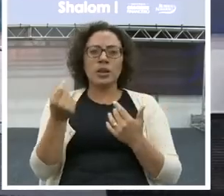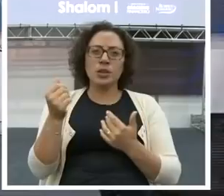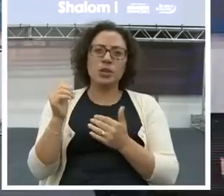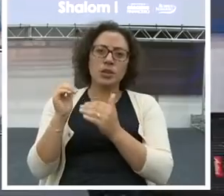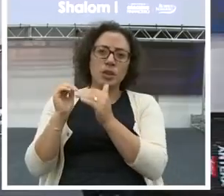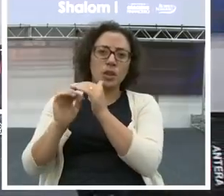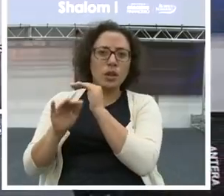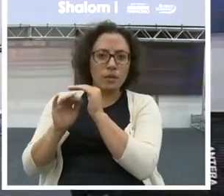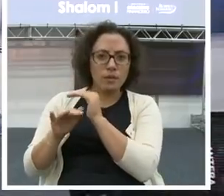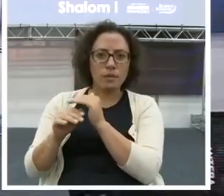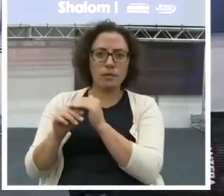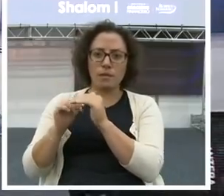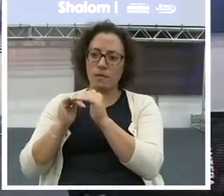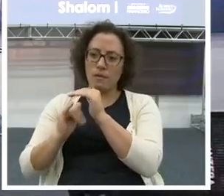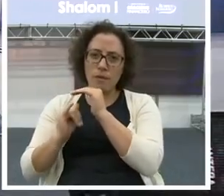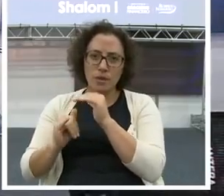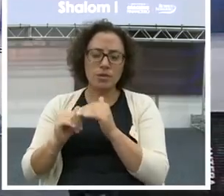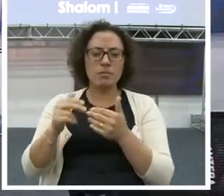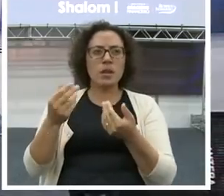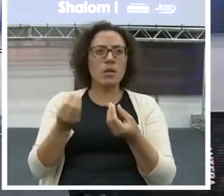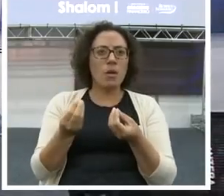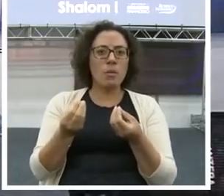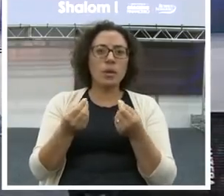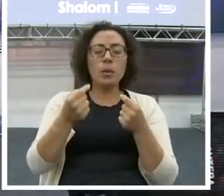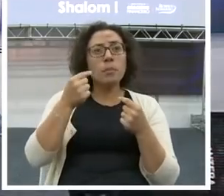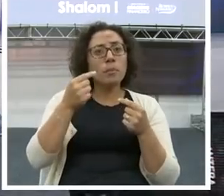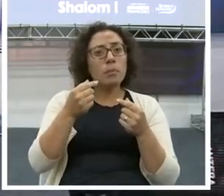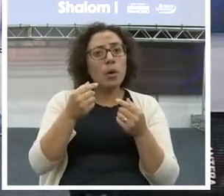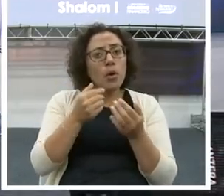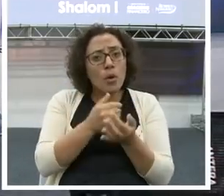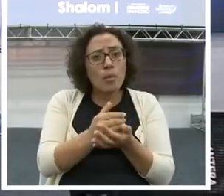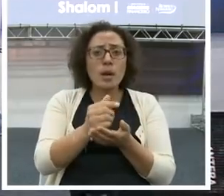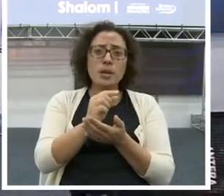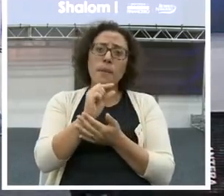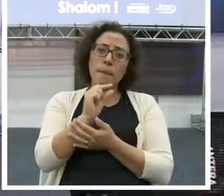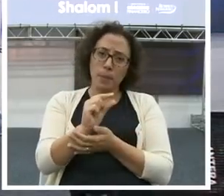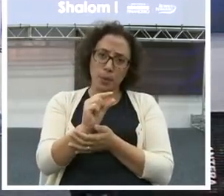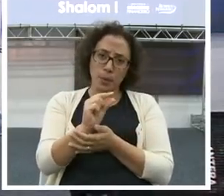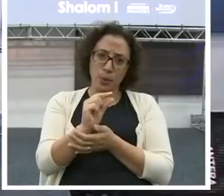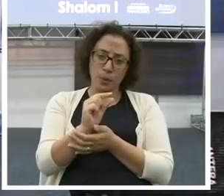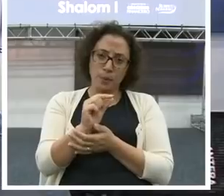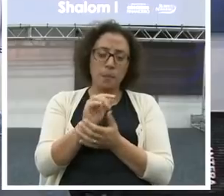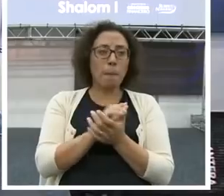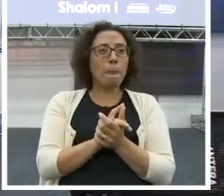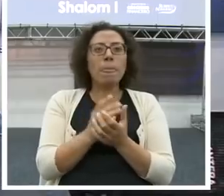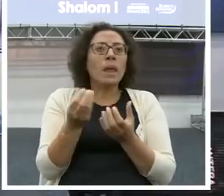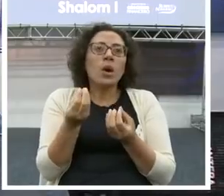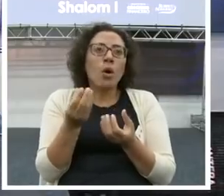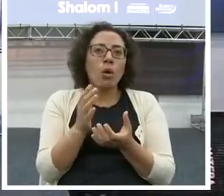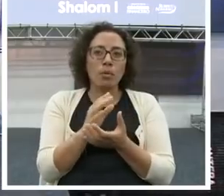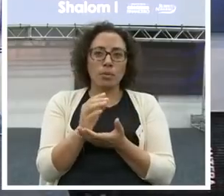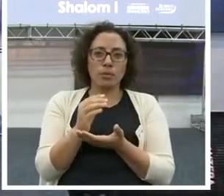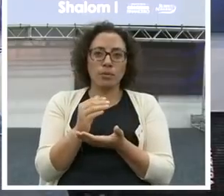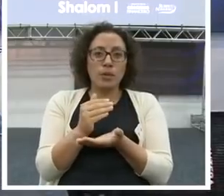eu falo... A primeira coisa é começar pequeno, tá? O que é começar pequeno?